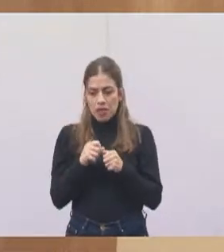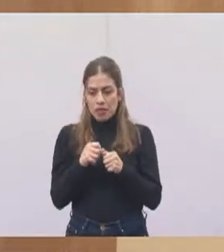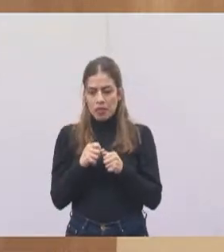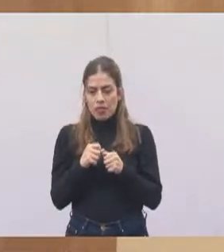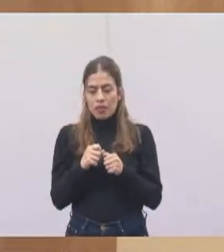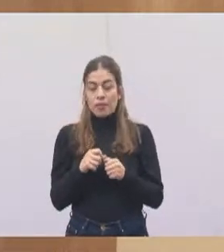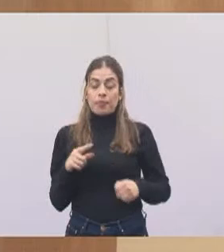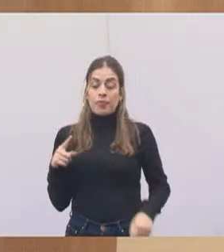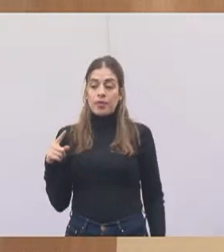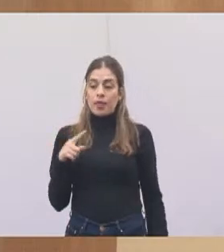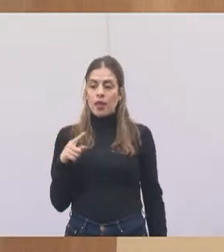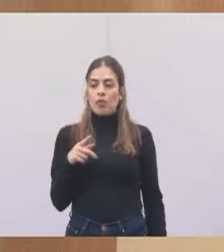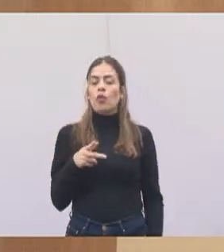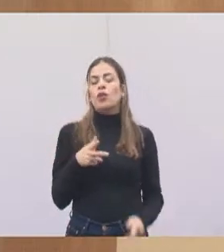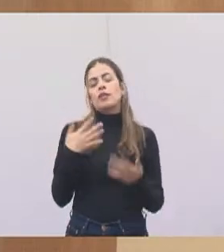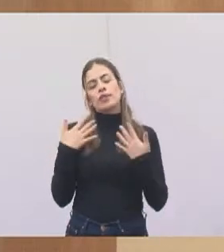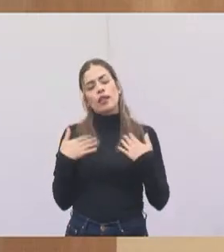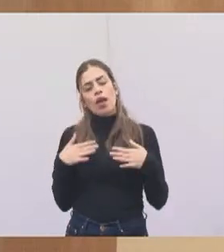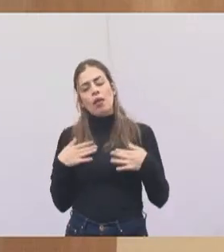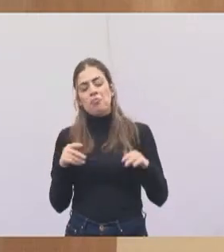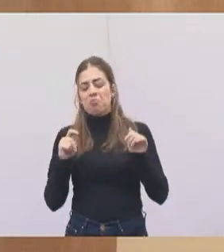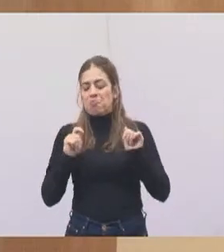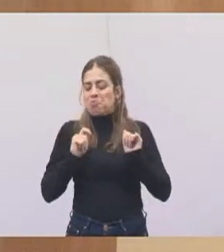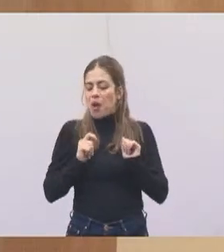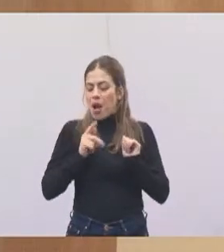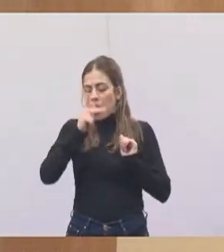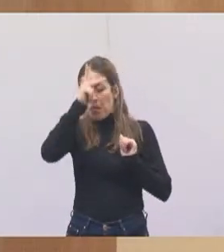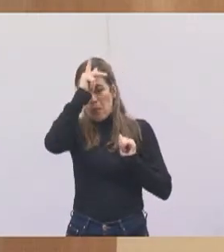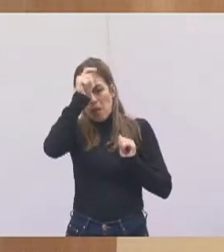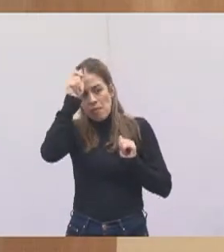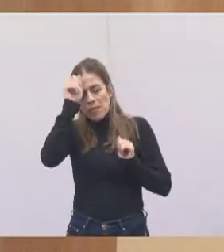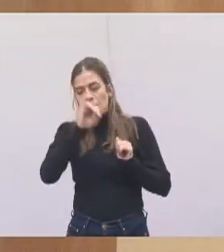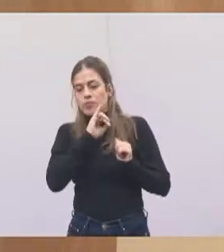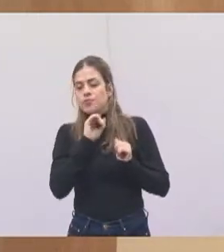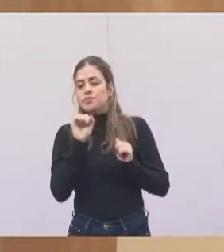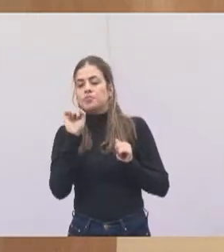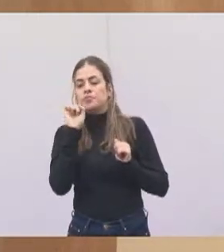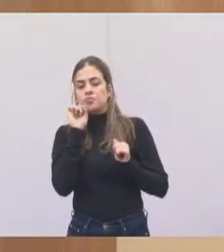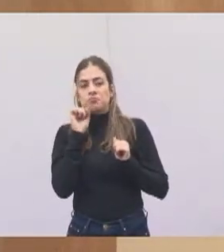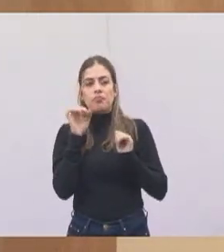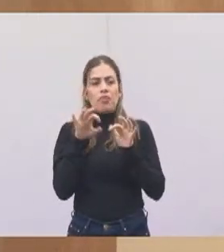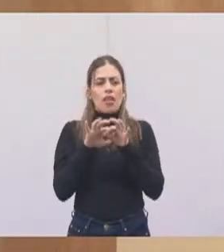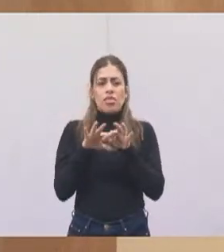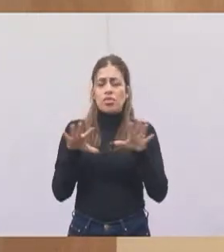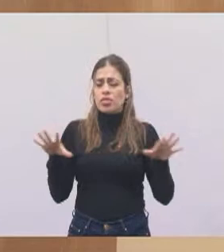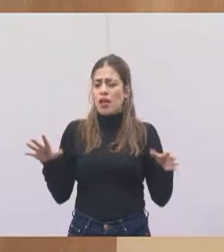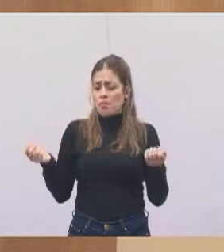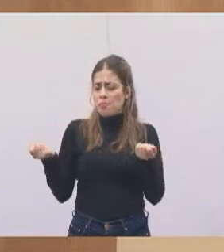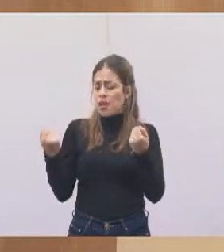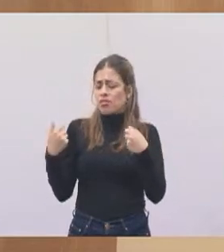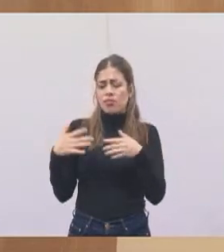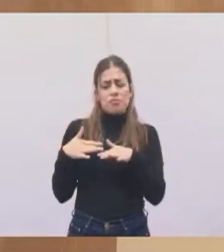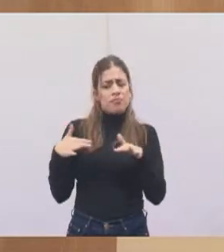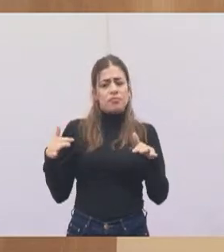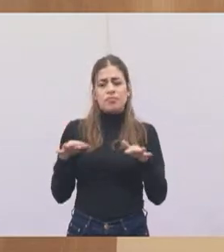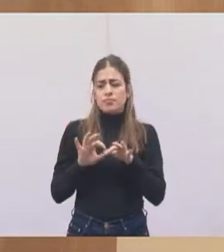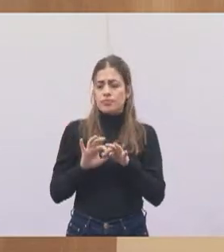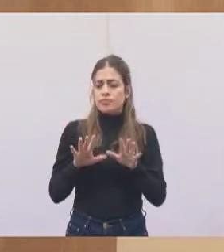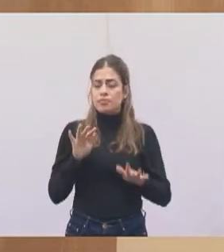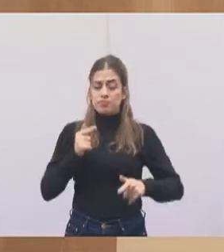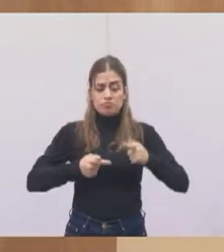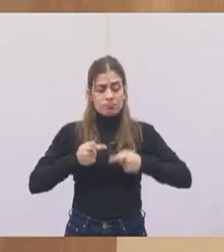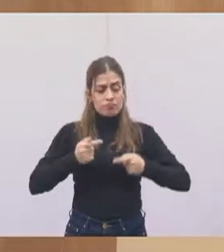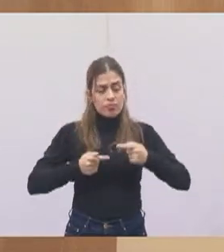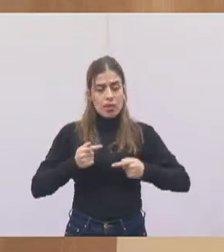o prefeito Isaías também dá essa liberdade, a gente discute os projetos que vão ser votados nessa casa, discute o que está se fazendo,